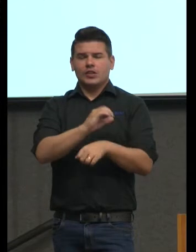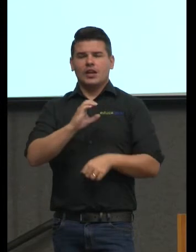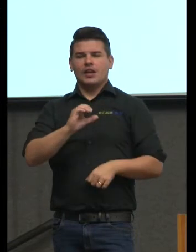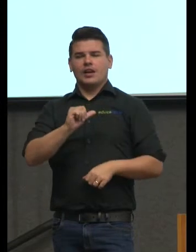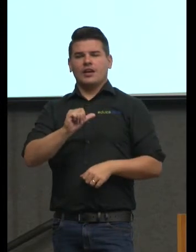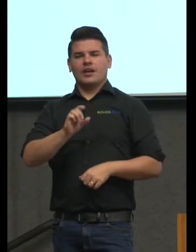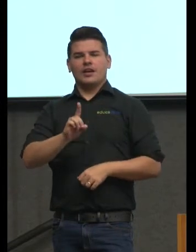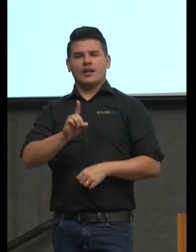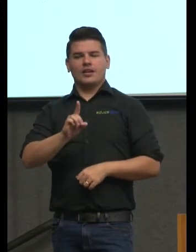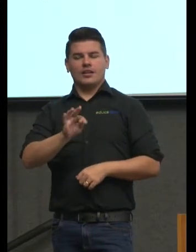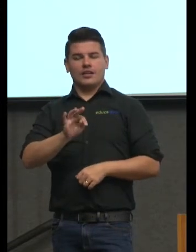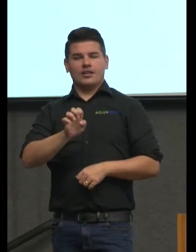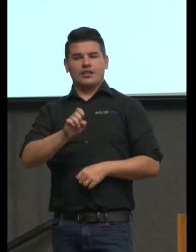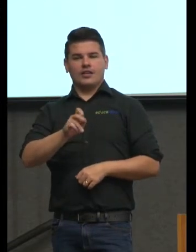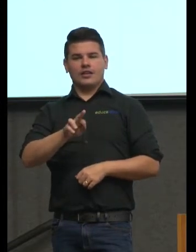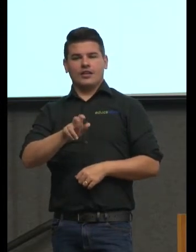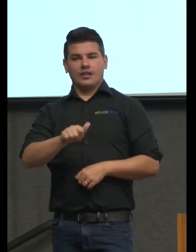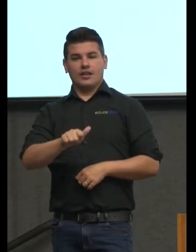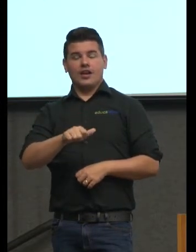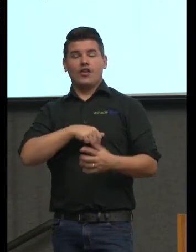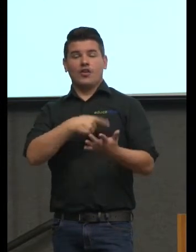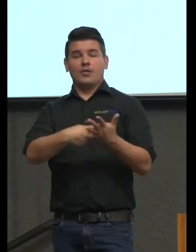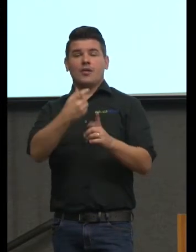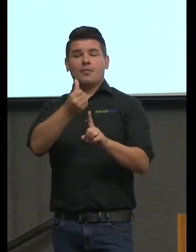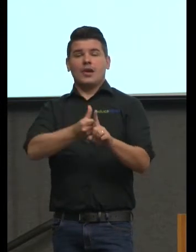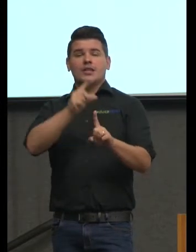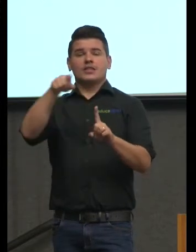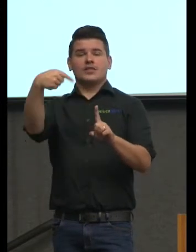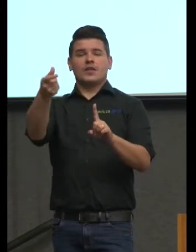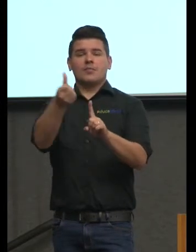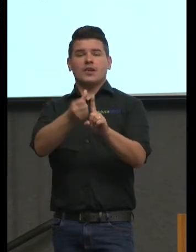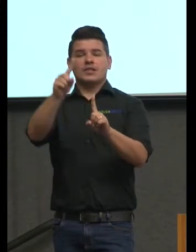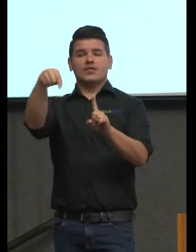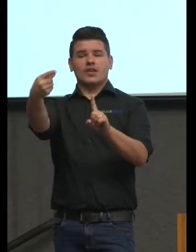tem a ver com os semestres seguintes isso é